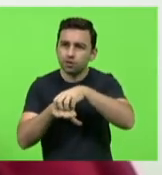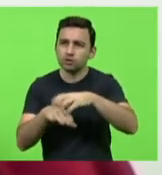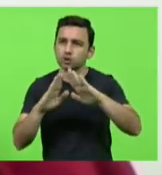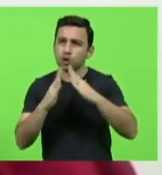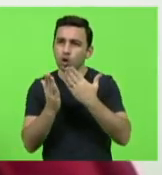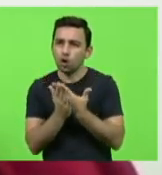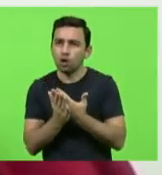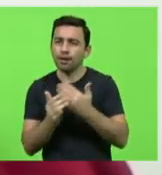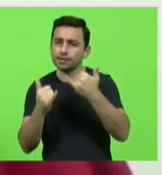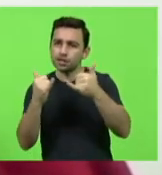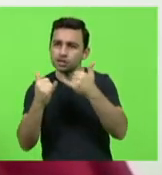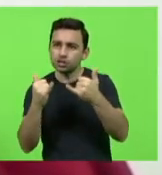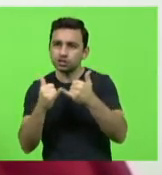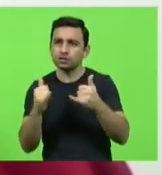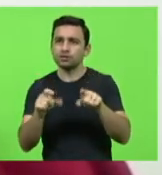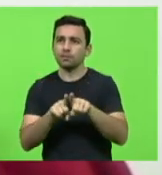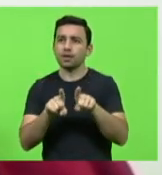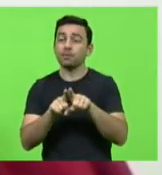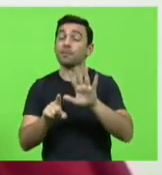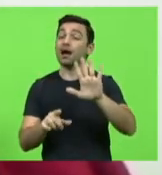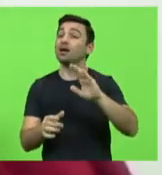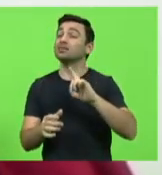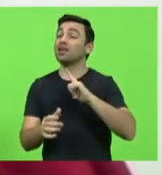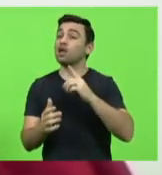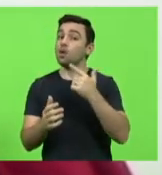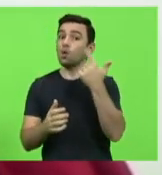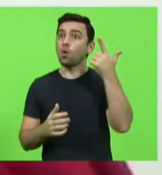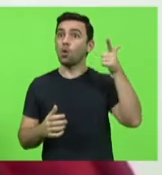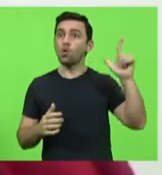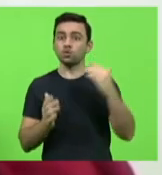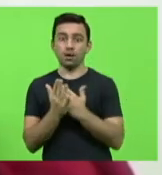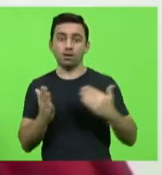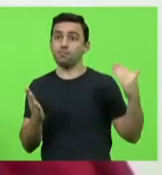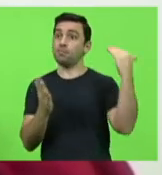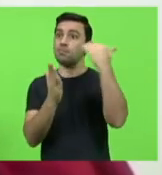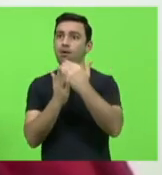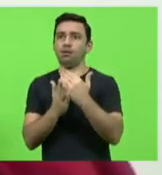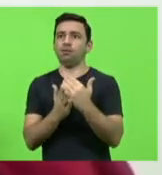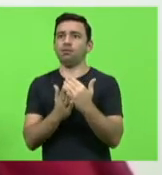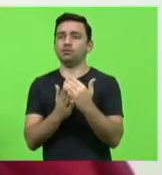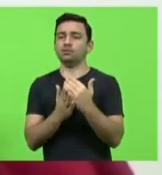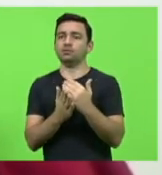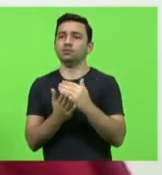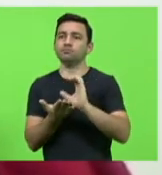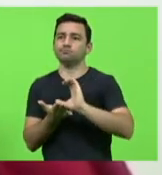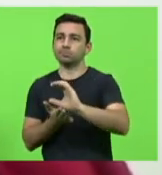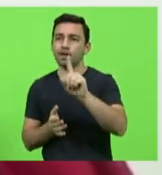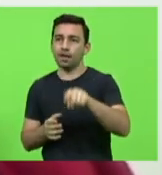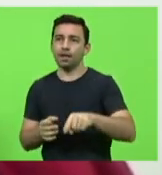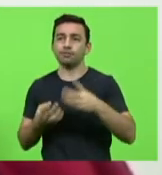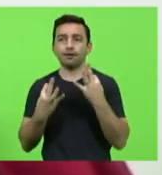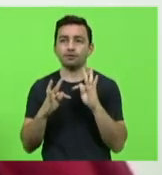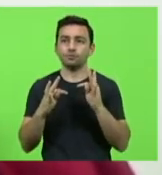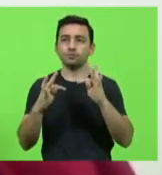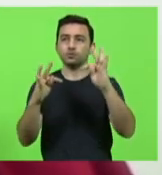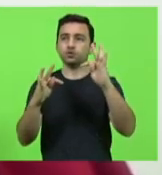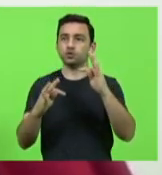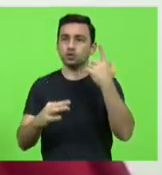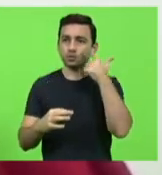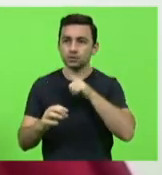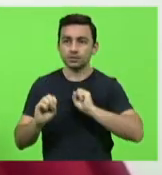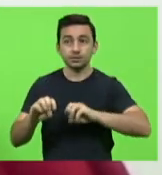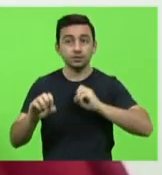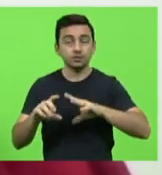em contrapartida outras demandas se apresentaram como investimento em tecnologia para viabilizar o ensino